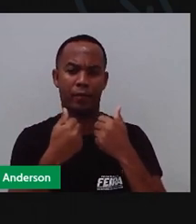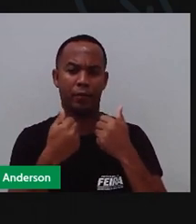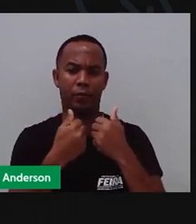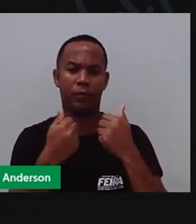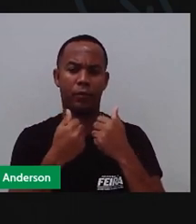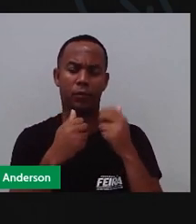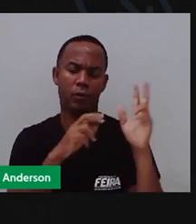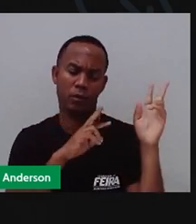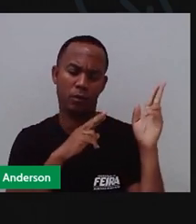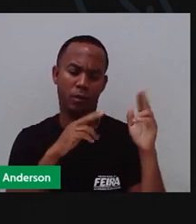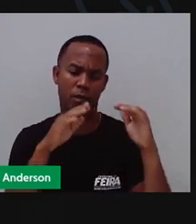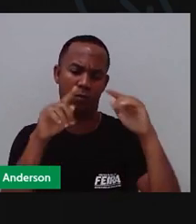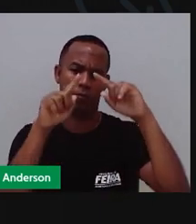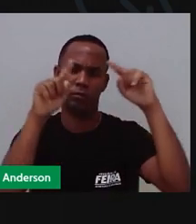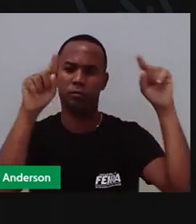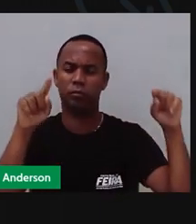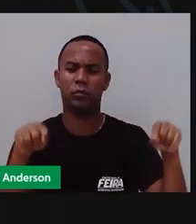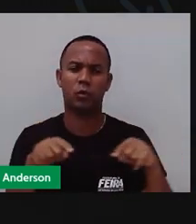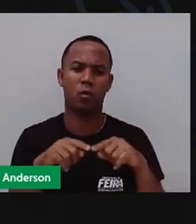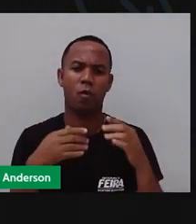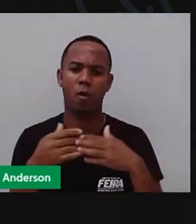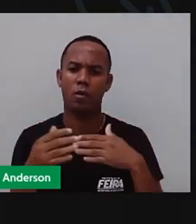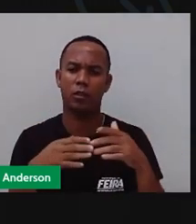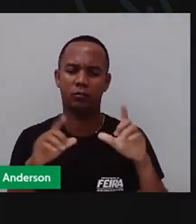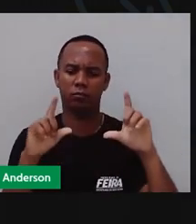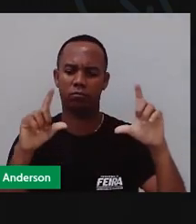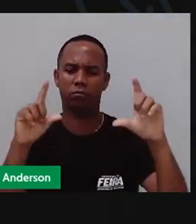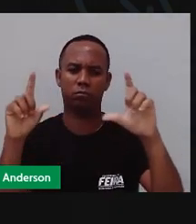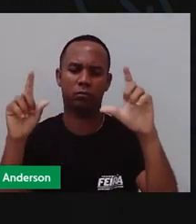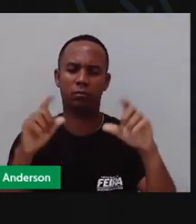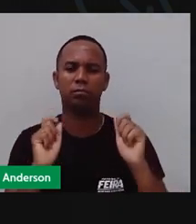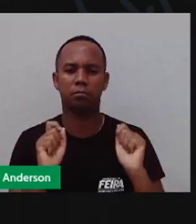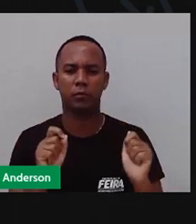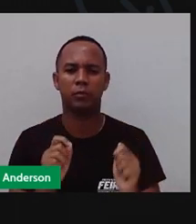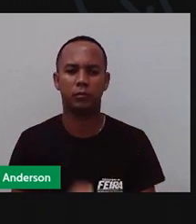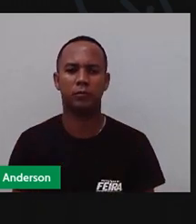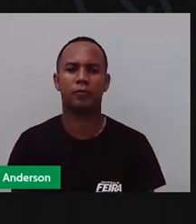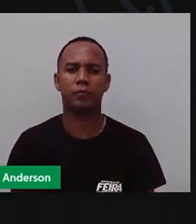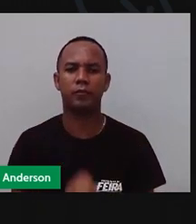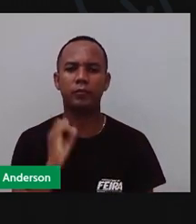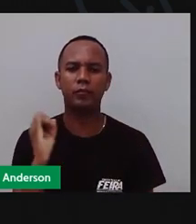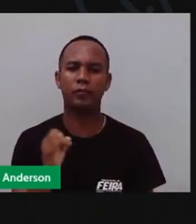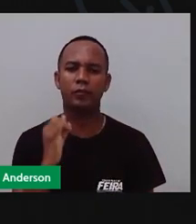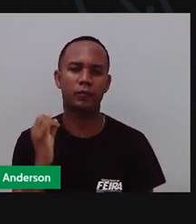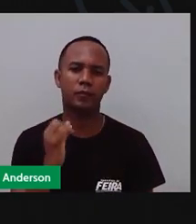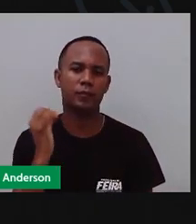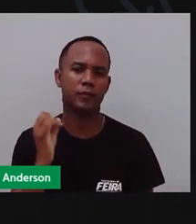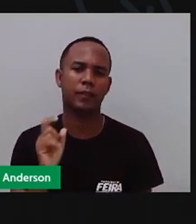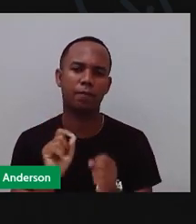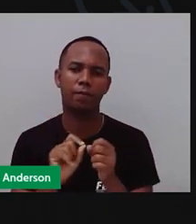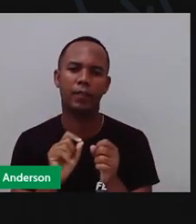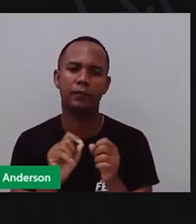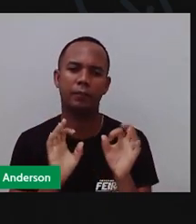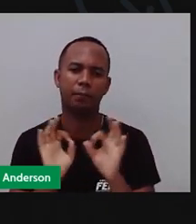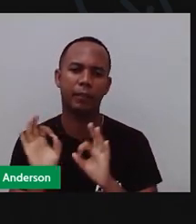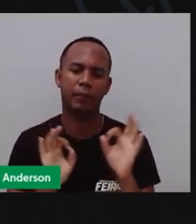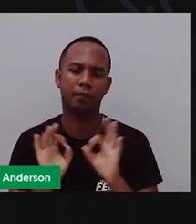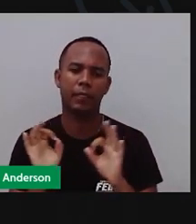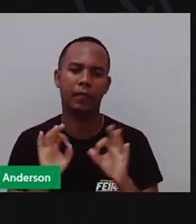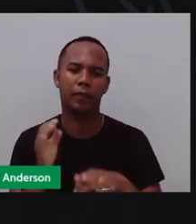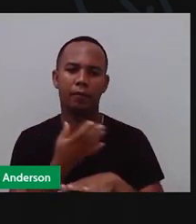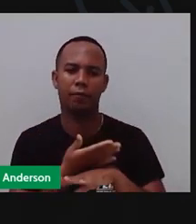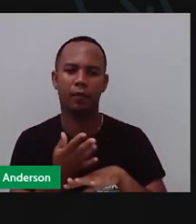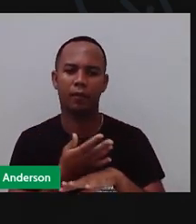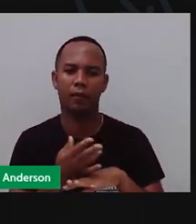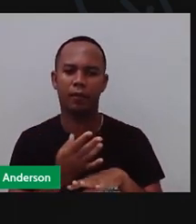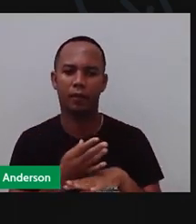Olha que bacana. Na área de serviço. Onde você quiser. Certo? O importante é o quê? Fazer o calendário. E treinar